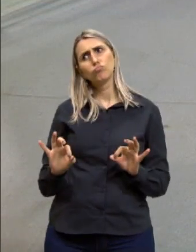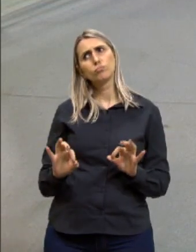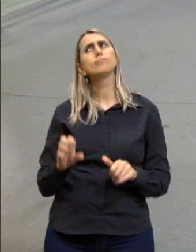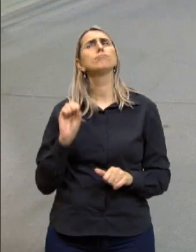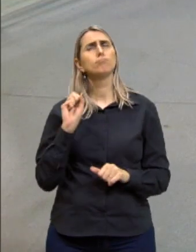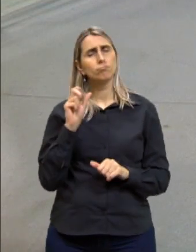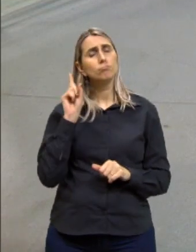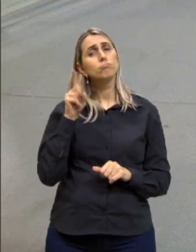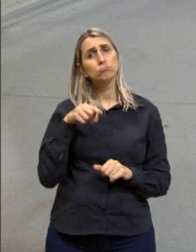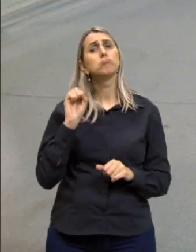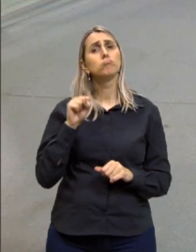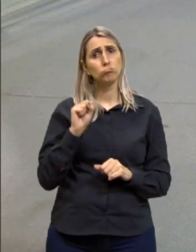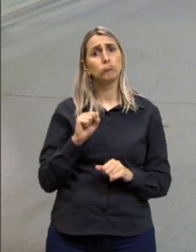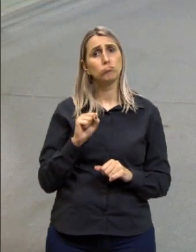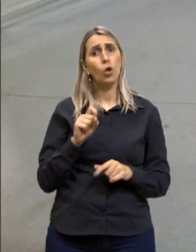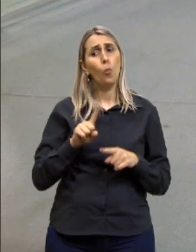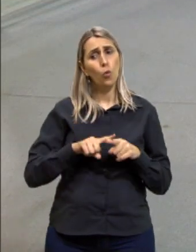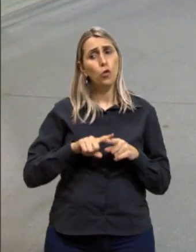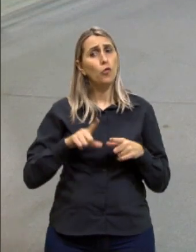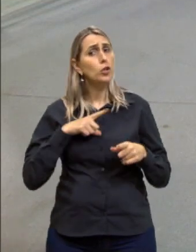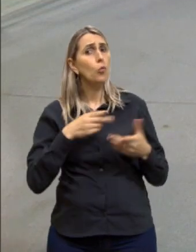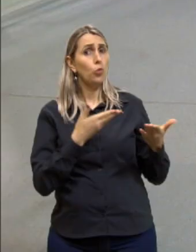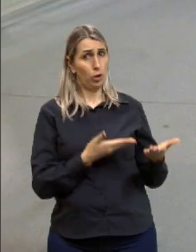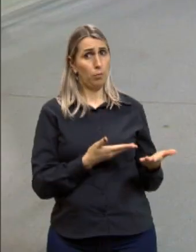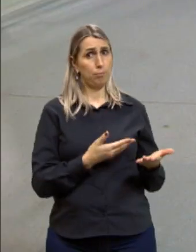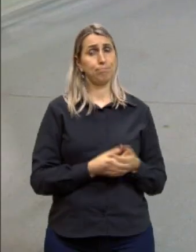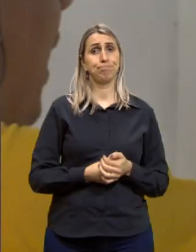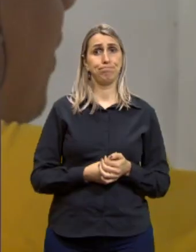É, é simples, porque a gente vai ter o que aqui, ó?